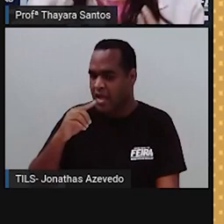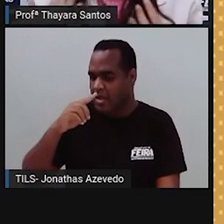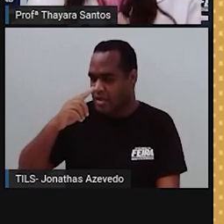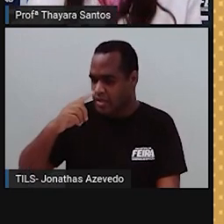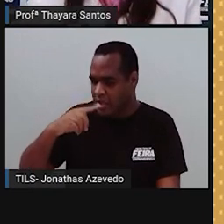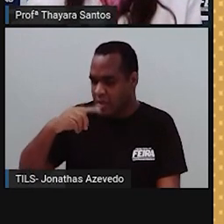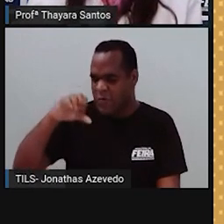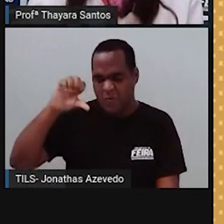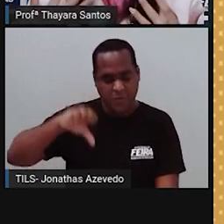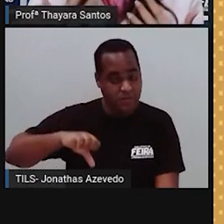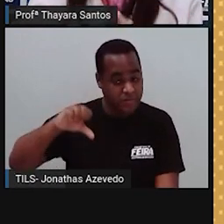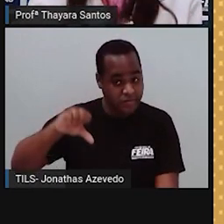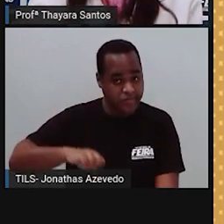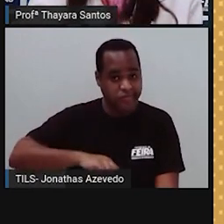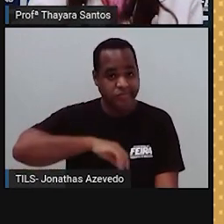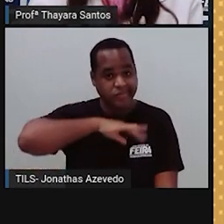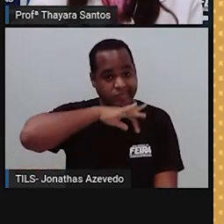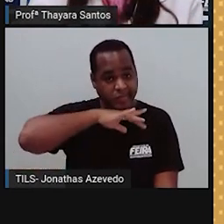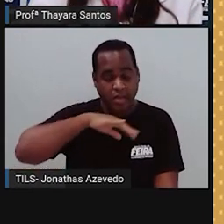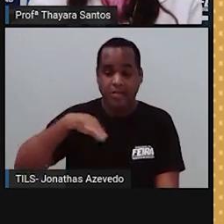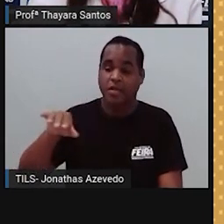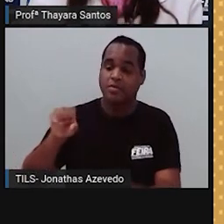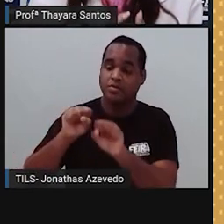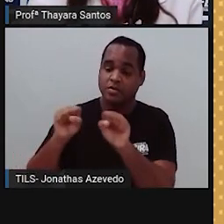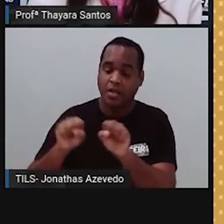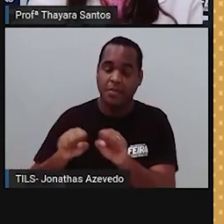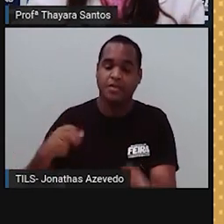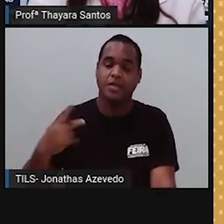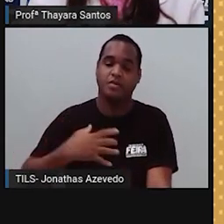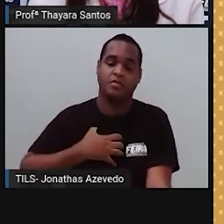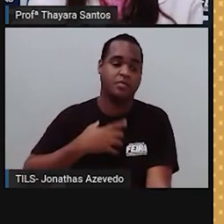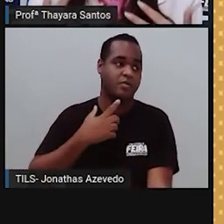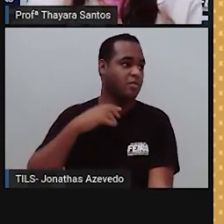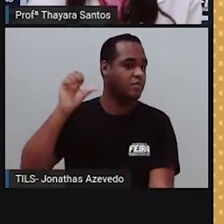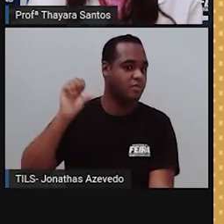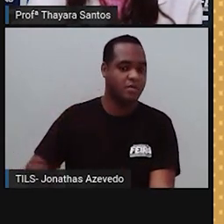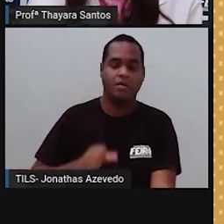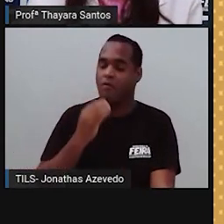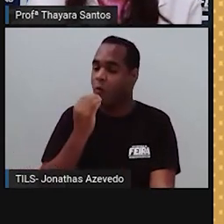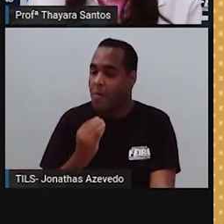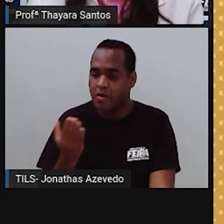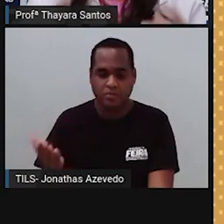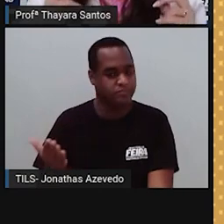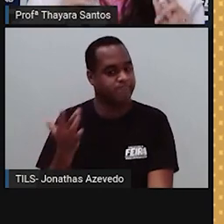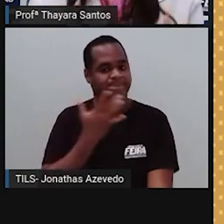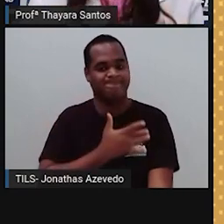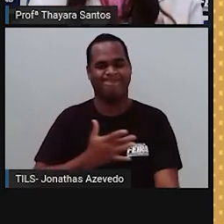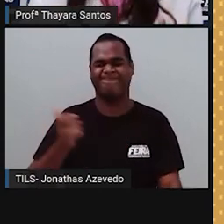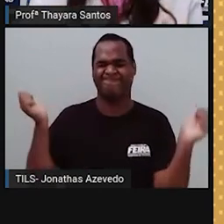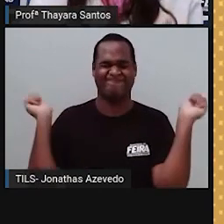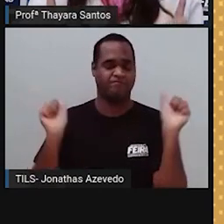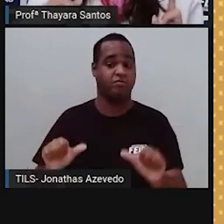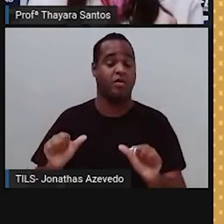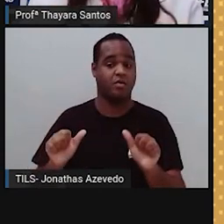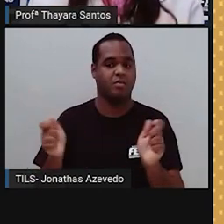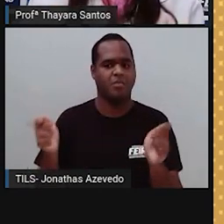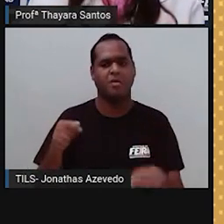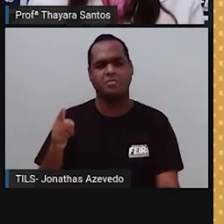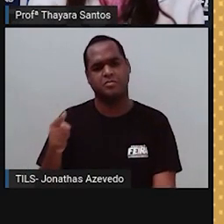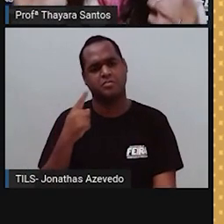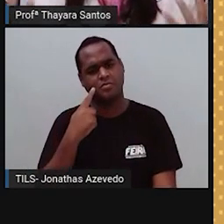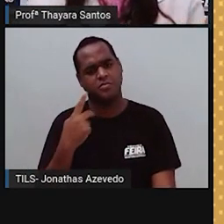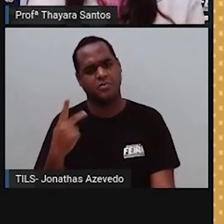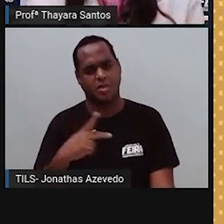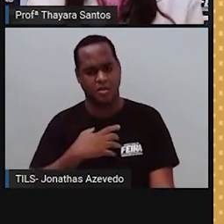dali é o seu sistema sensorial te avisando, não come que isso aí vai te fazer mal. Se você não está com o sistema